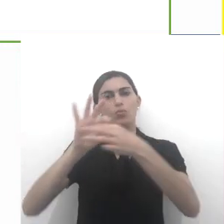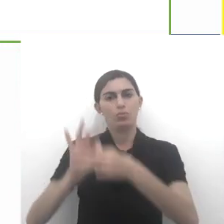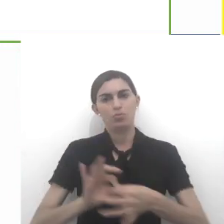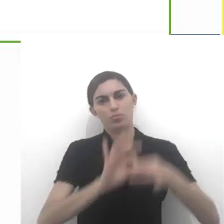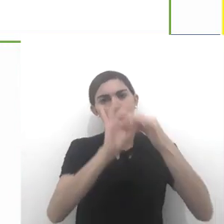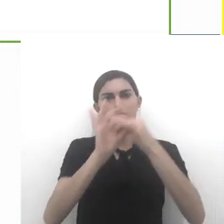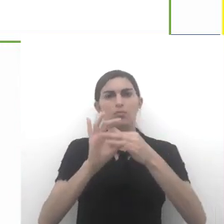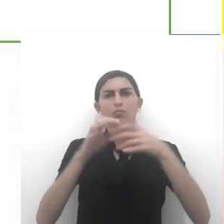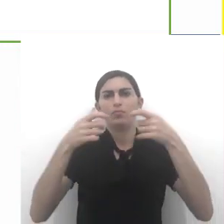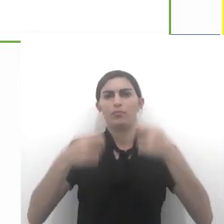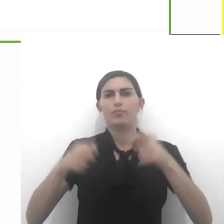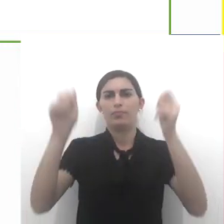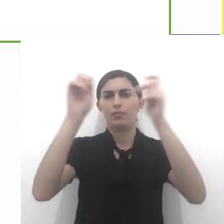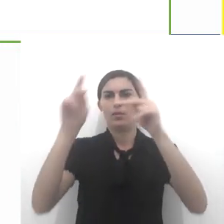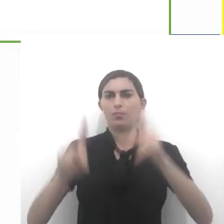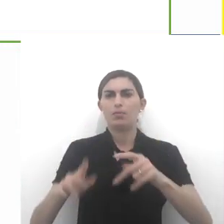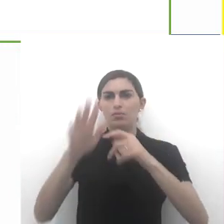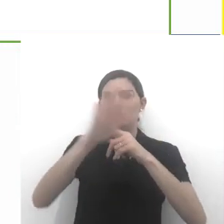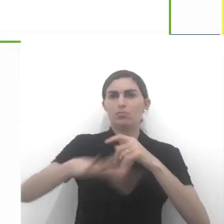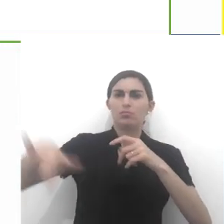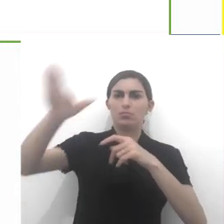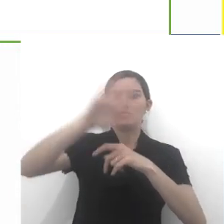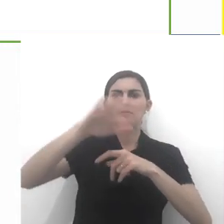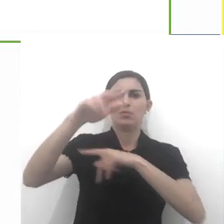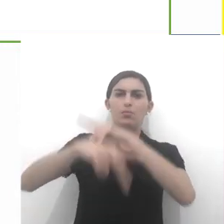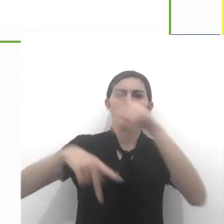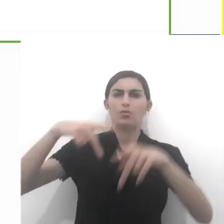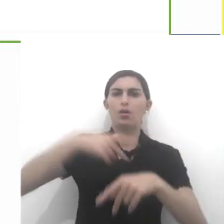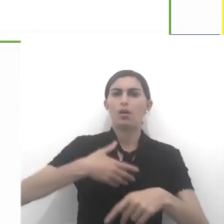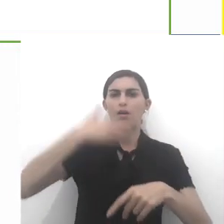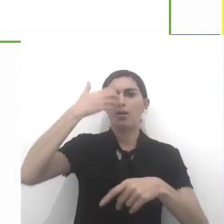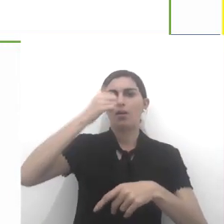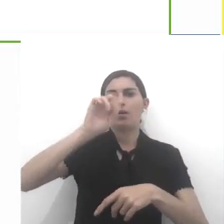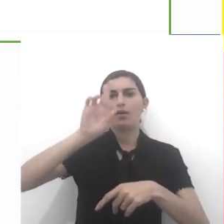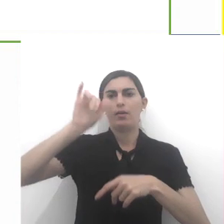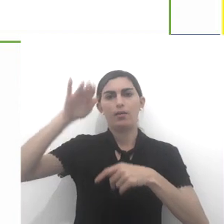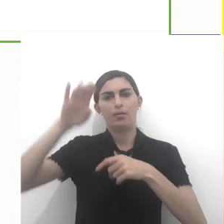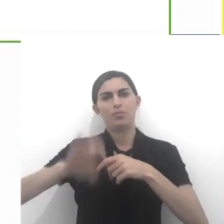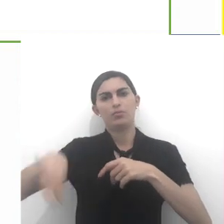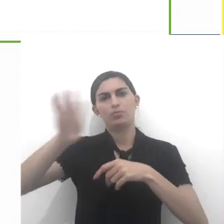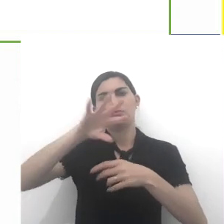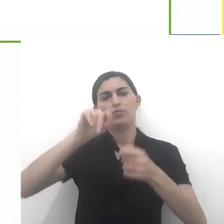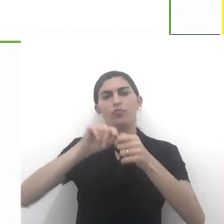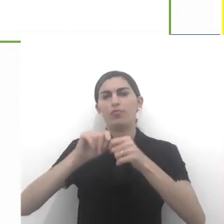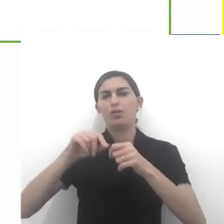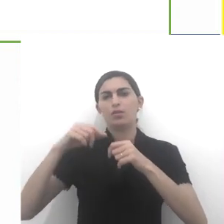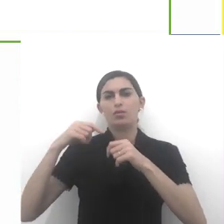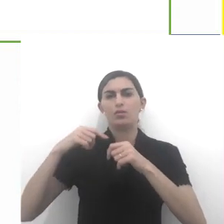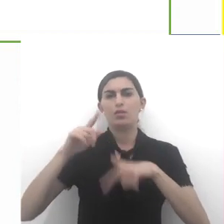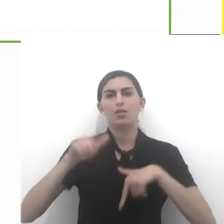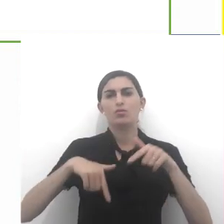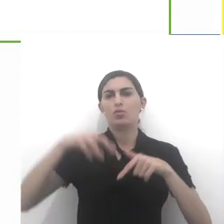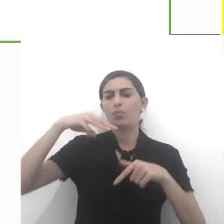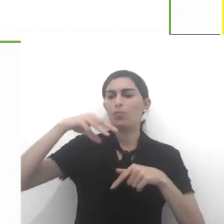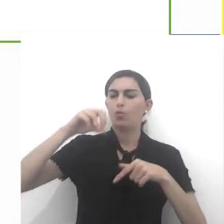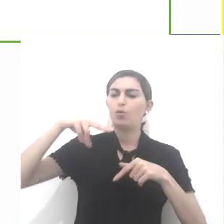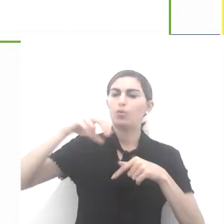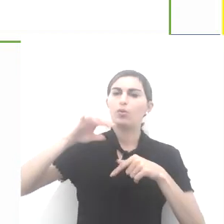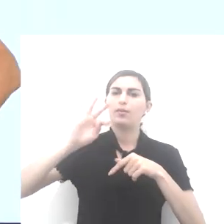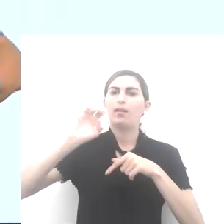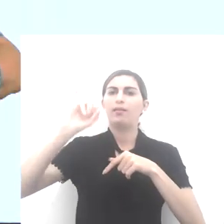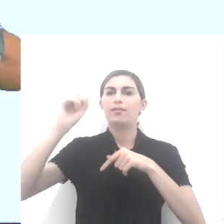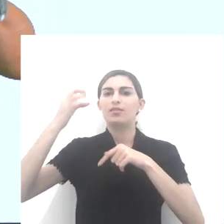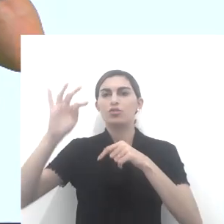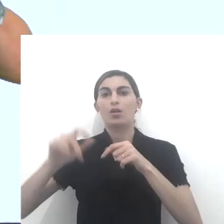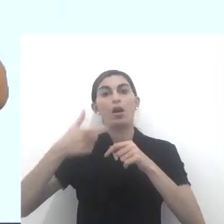unificar e estabelecer a paz entre os povos árabes e implantar a religião monoteísta, ou